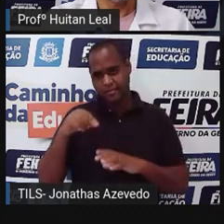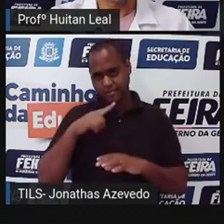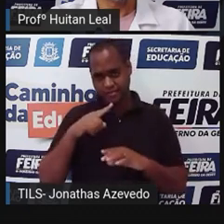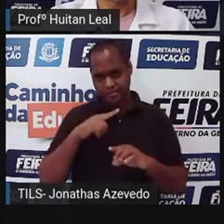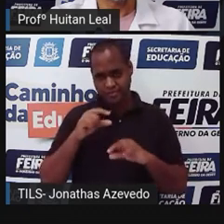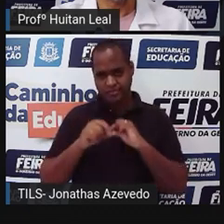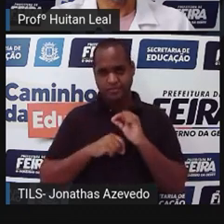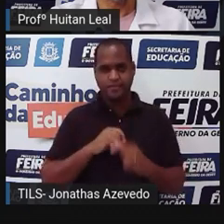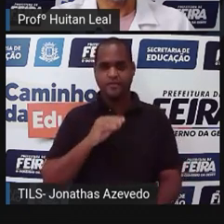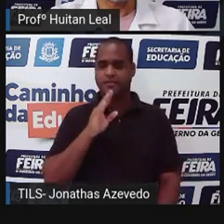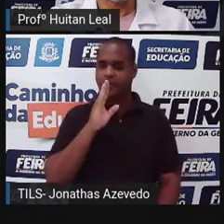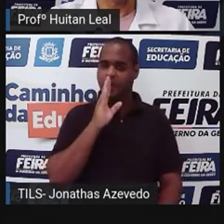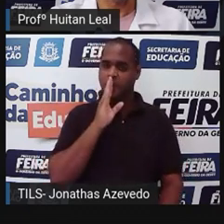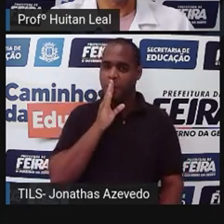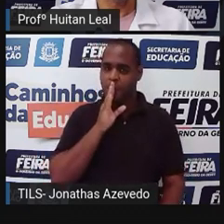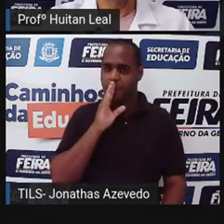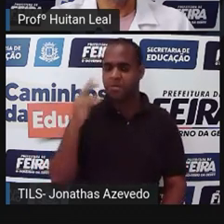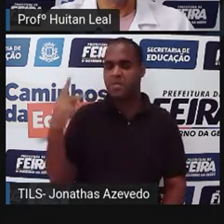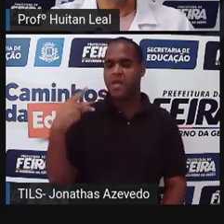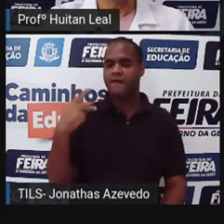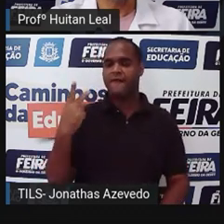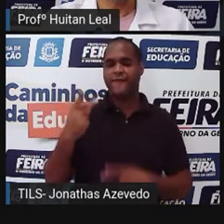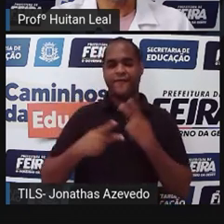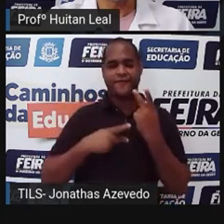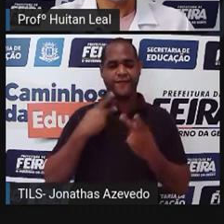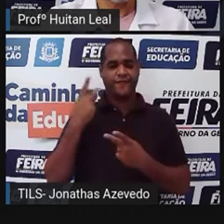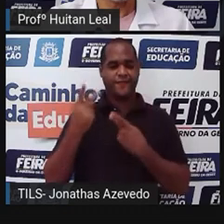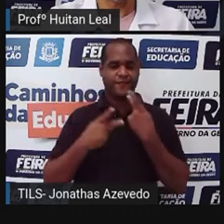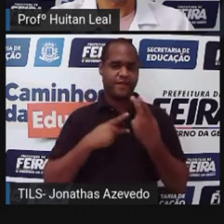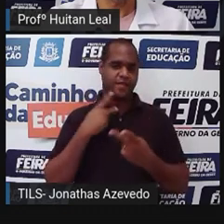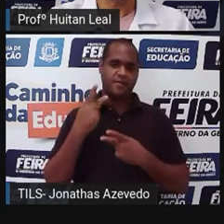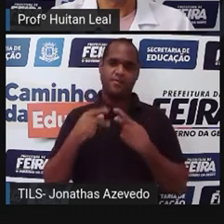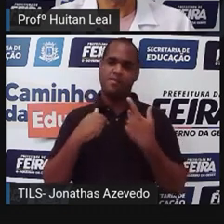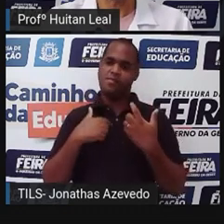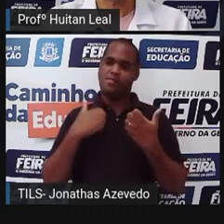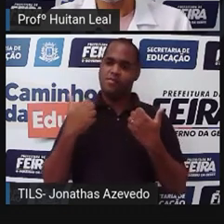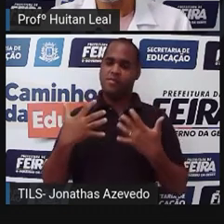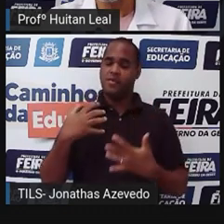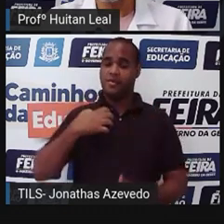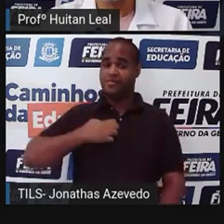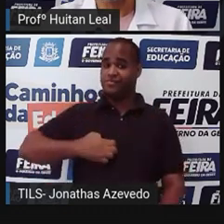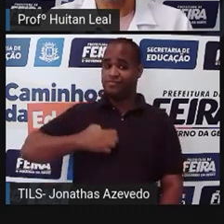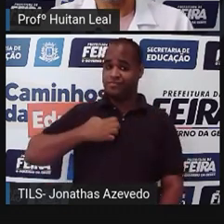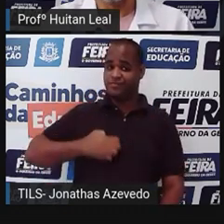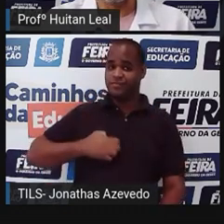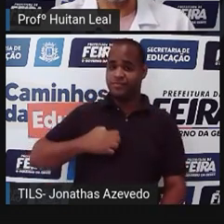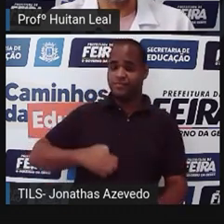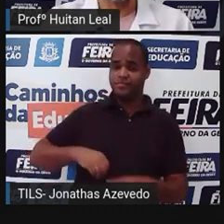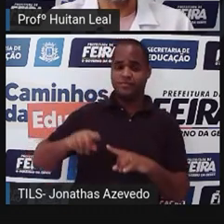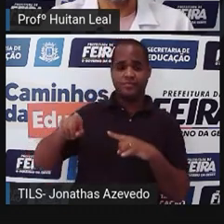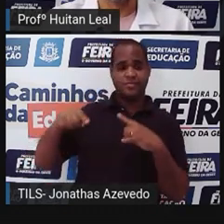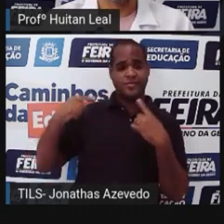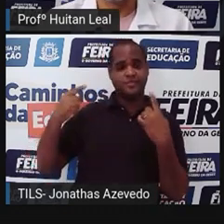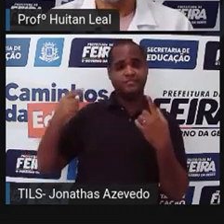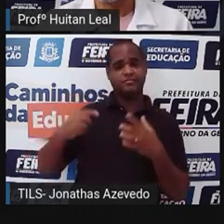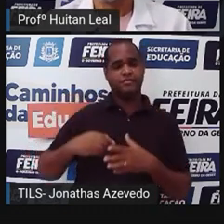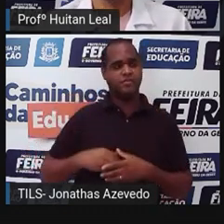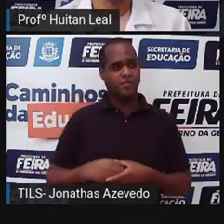calava, deixando o matracar sozinho, o que acabou irritando o seu reflexo.